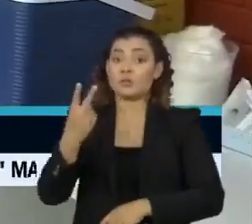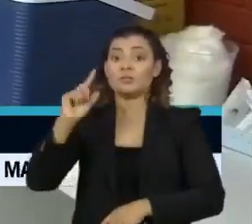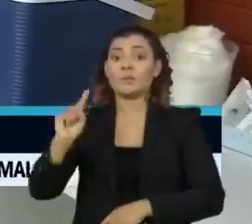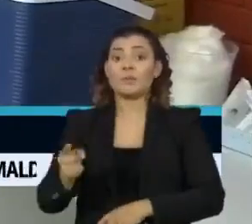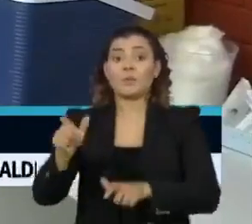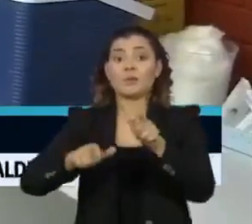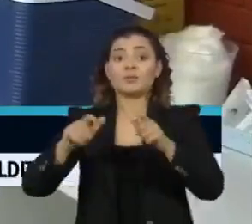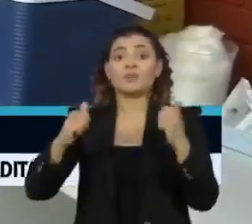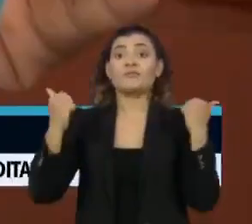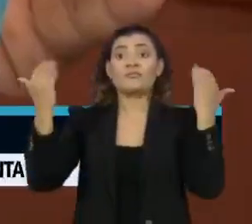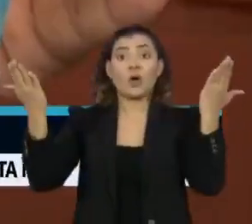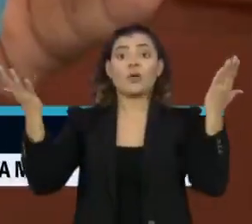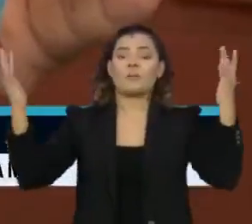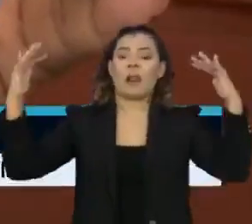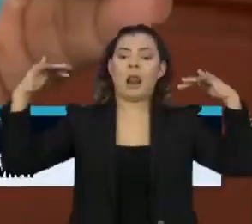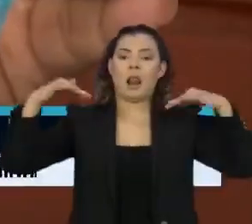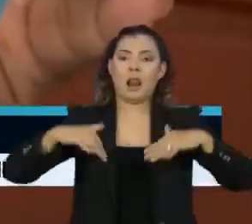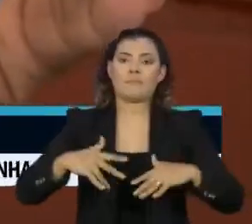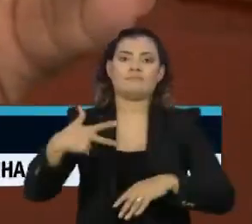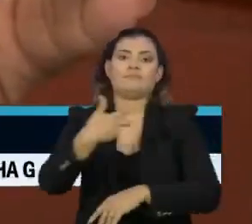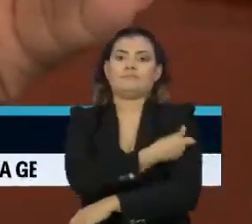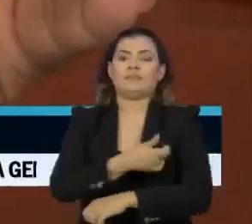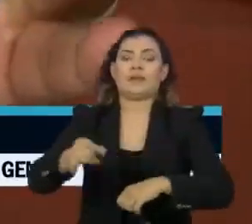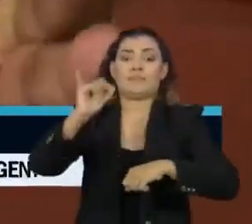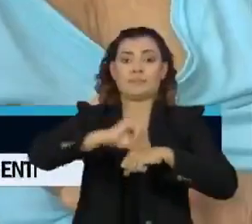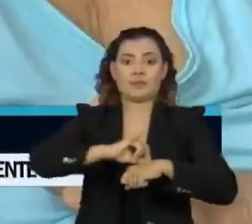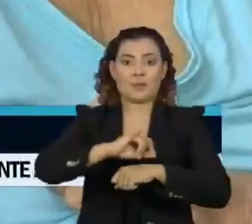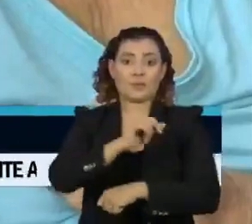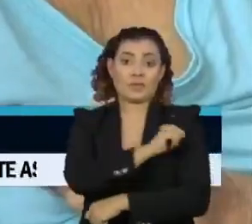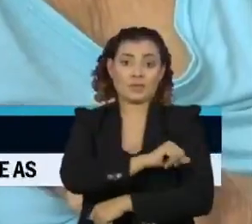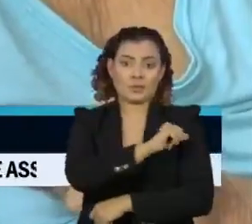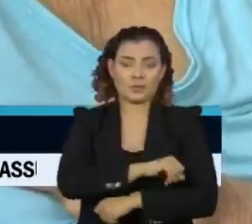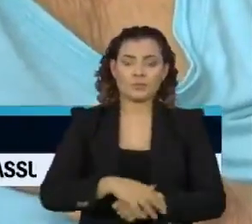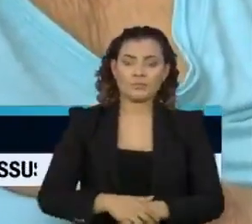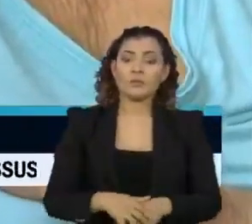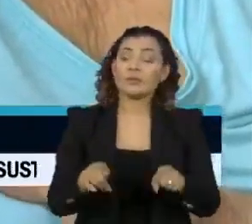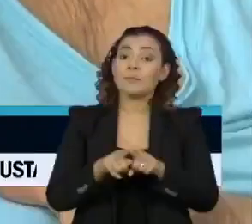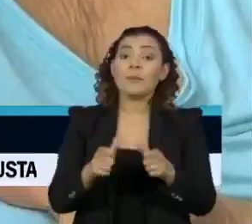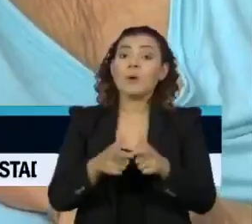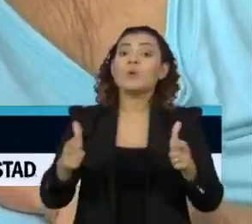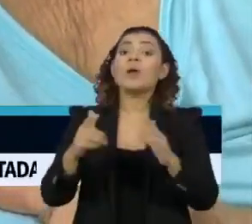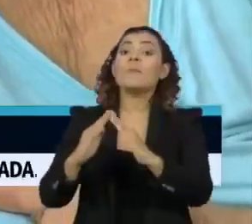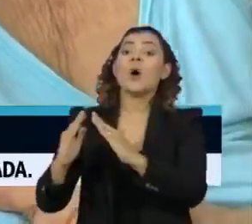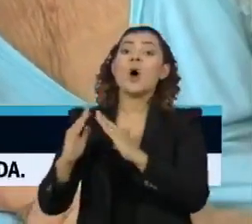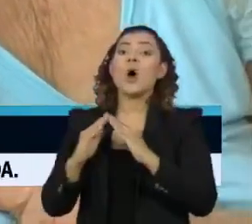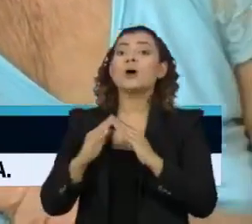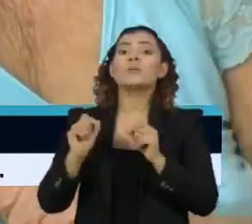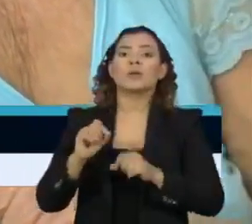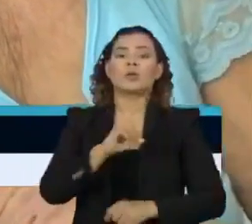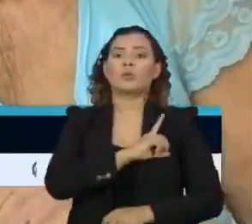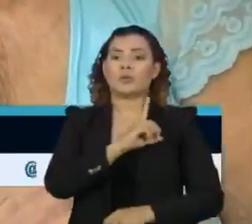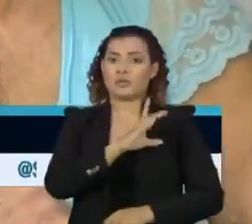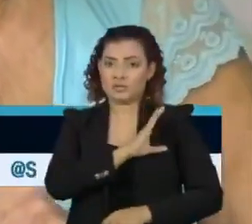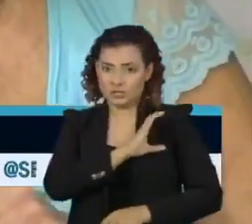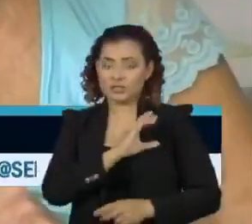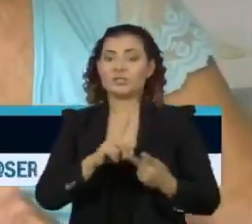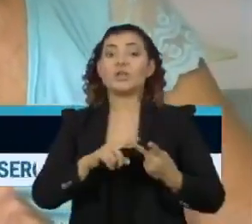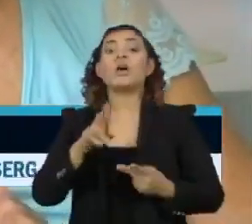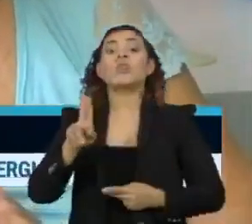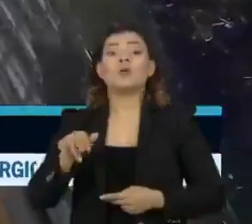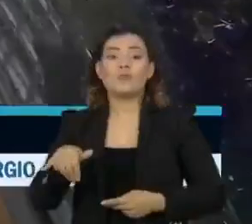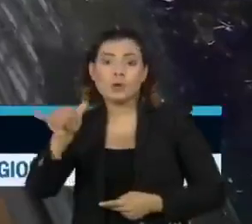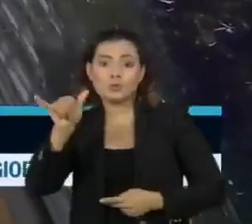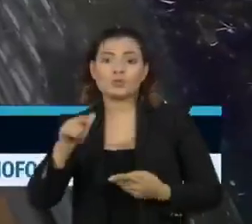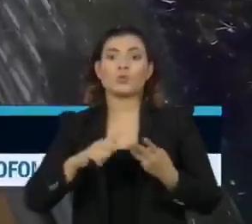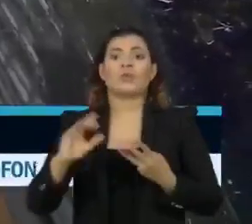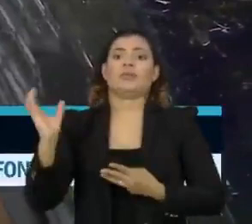pessoas de fora da cidade foram vacinadas na capital fluminense. E a maioria mora nos municípios de Duque de Caxias, Nova Iguaçu e